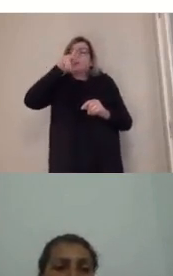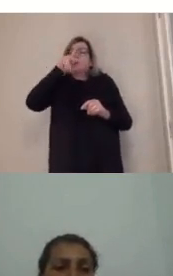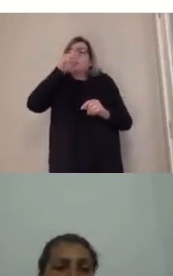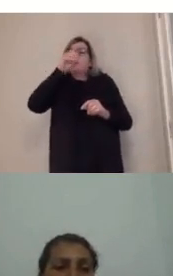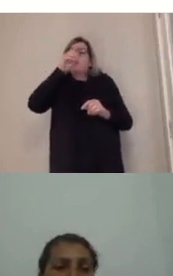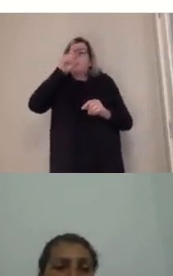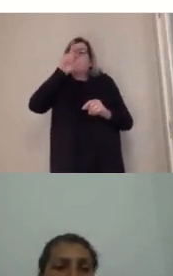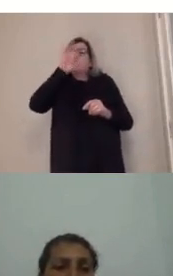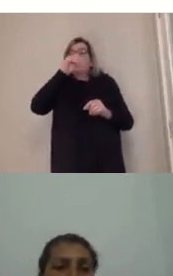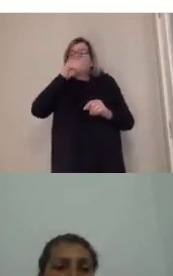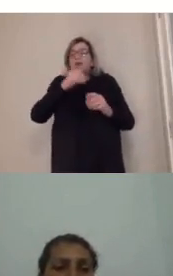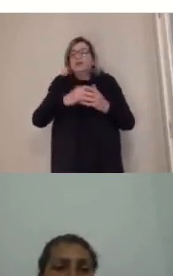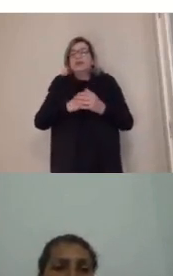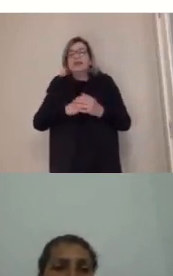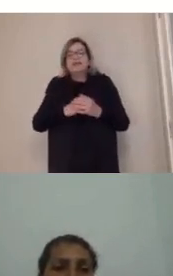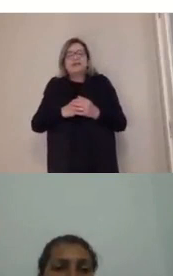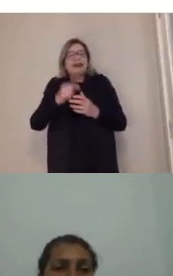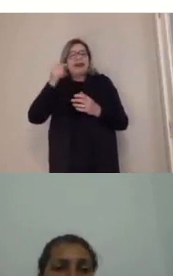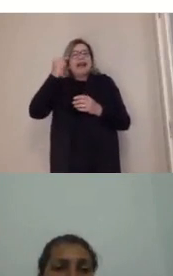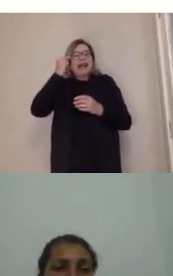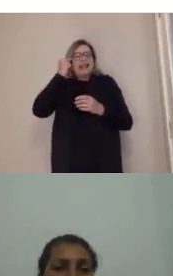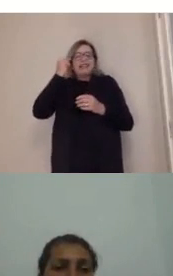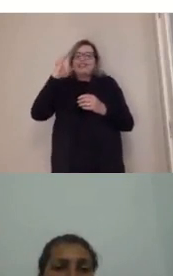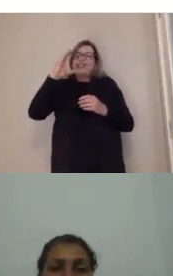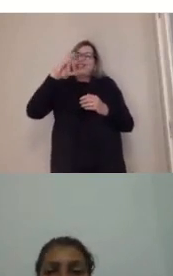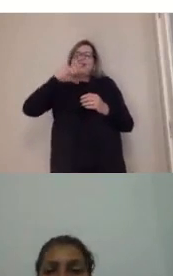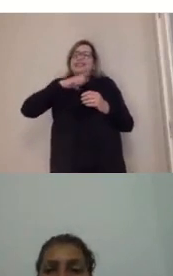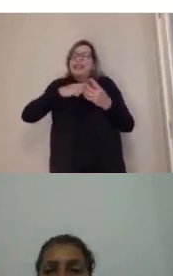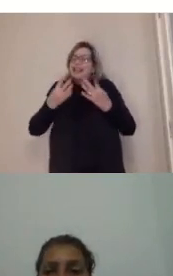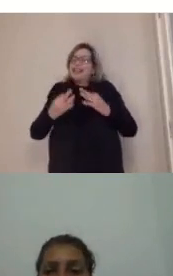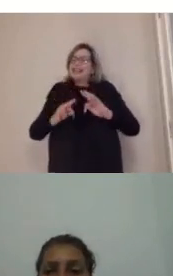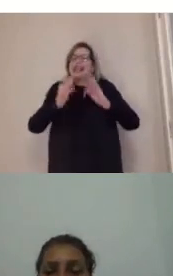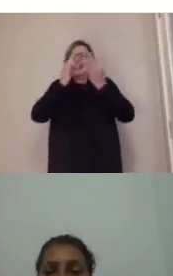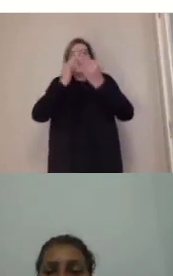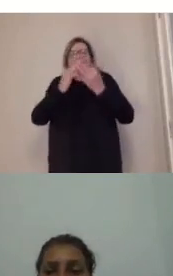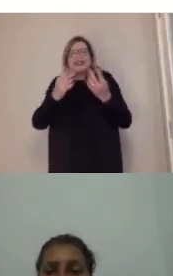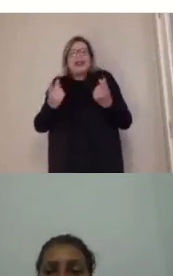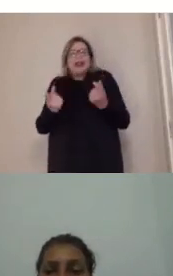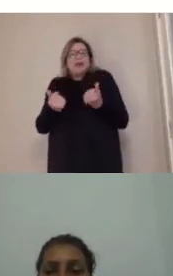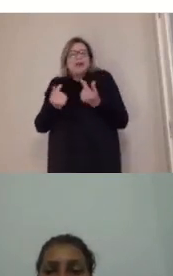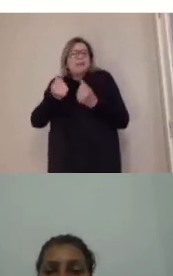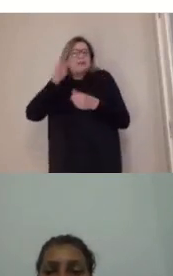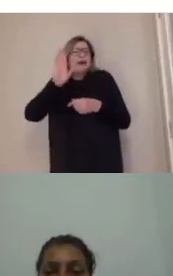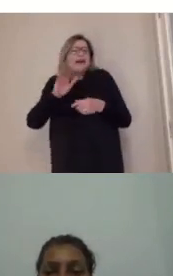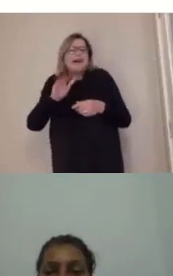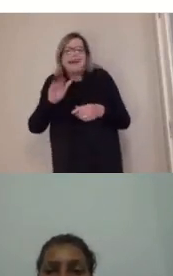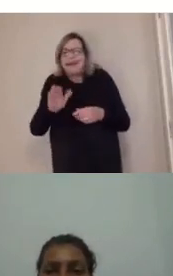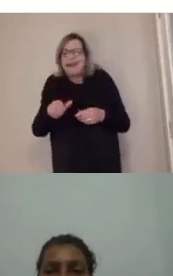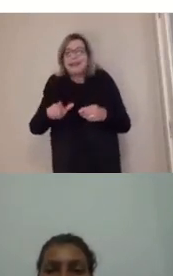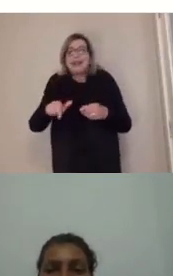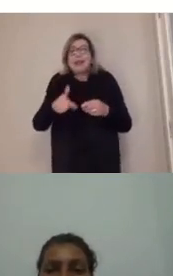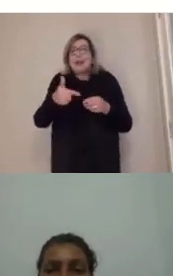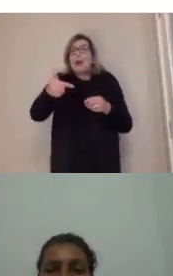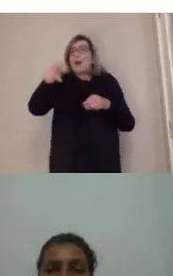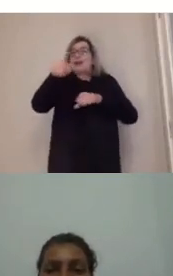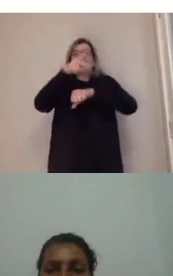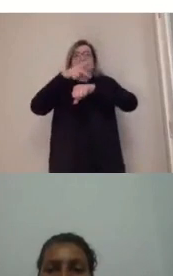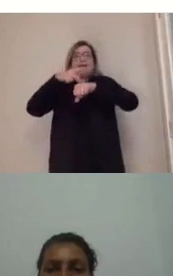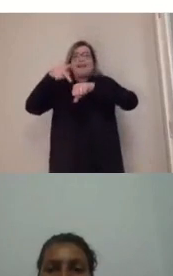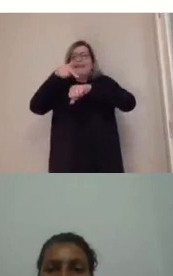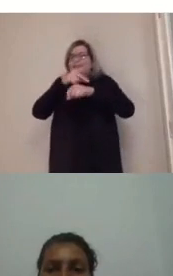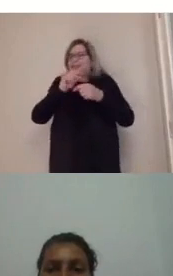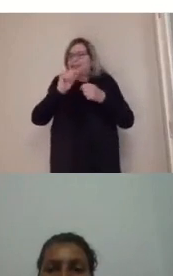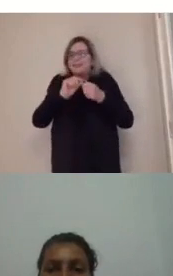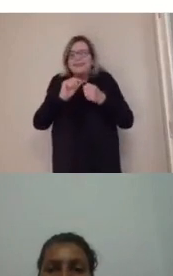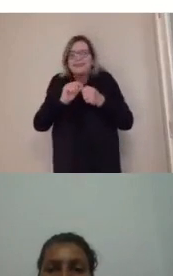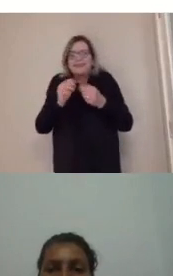essa tecnologia e era tão, tão, tão barato que não compensava outros países fazerem, e aí a gente se viu, nessa época de